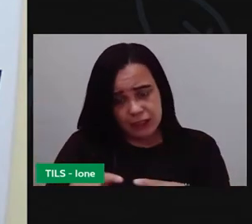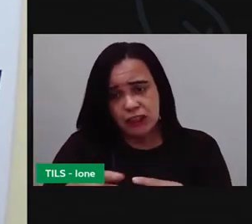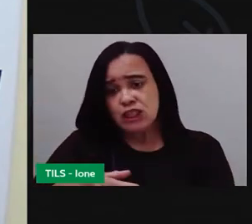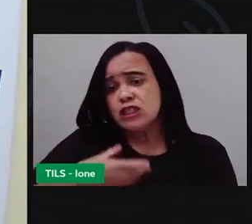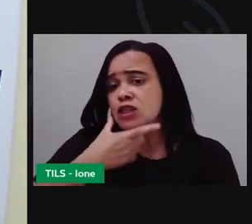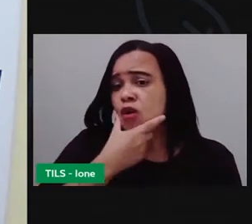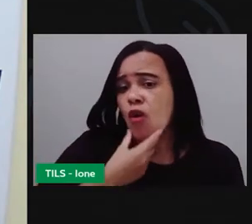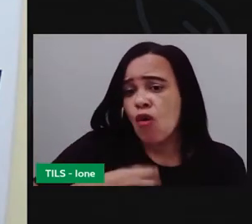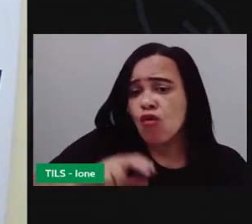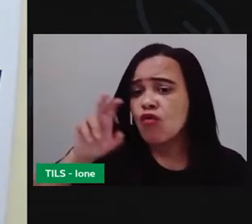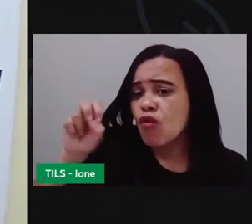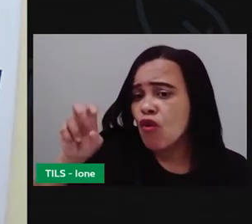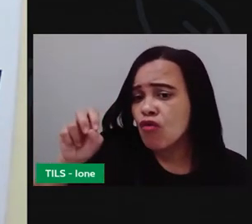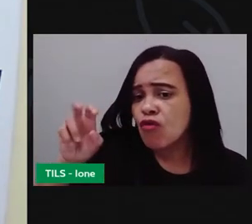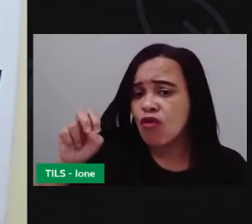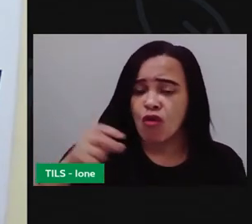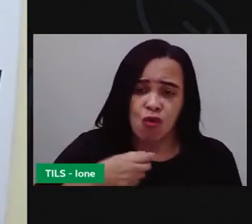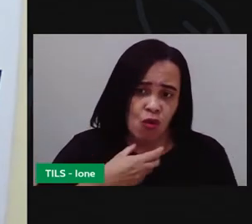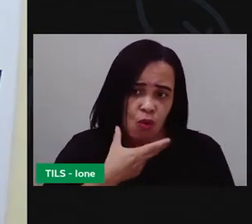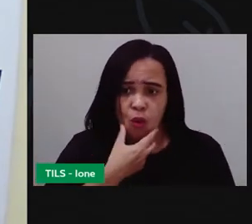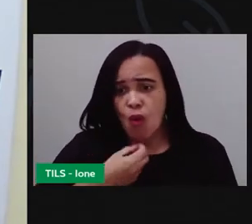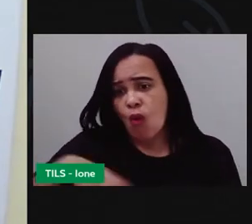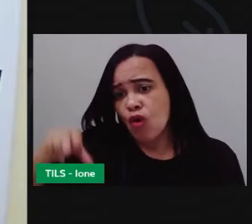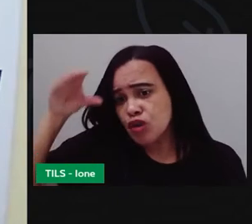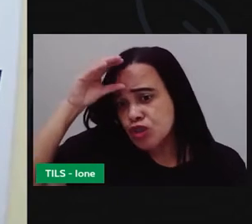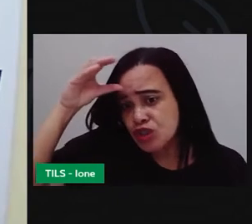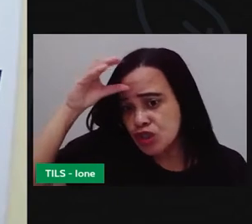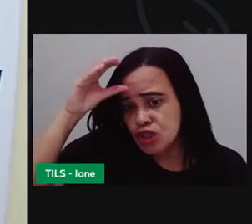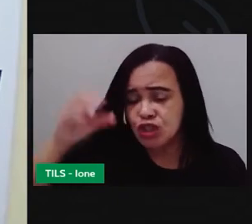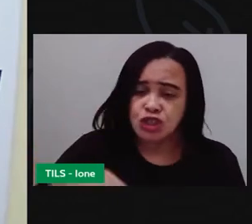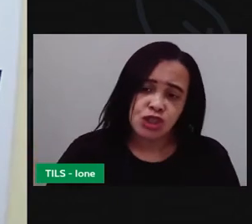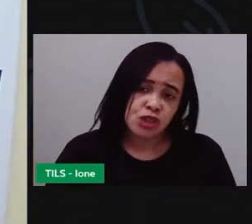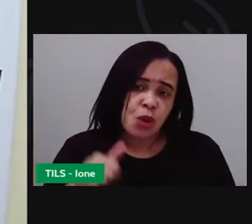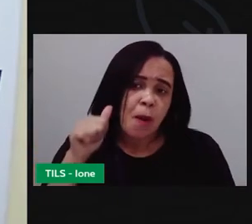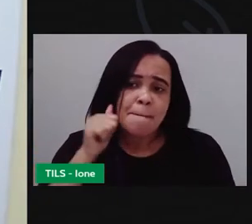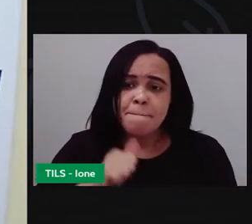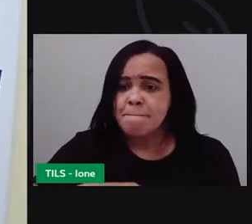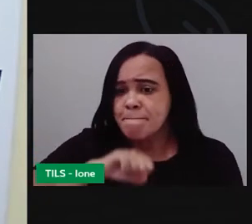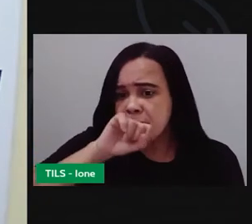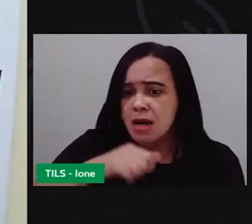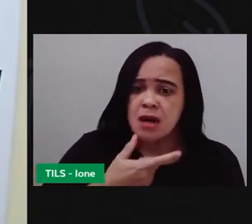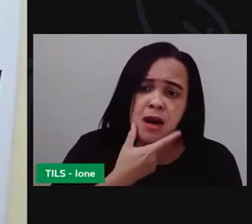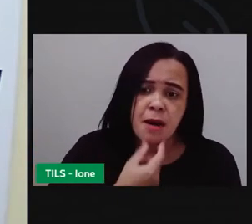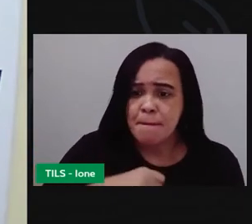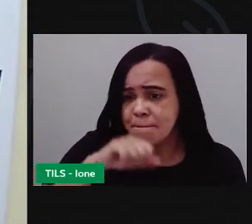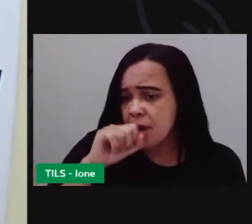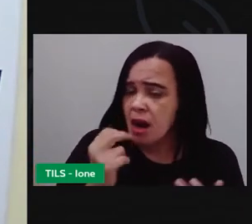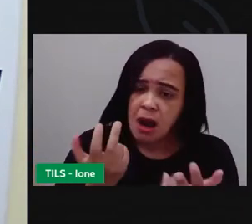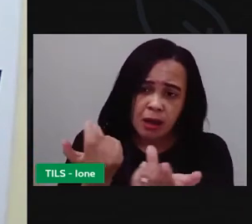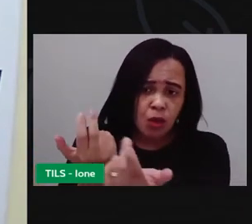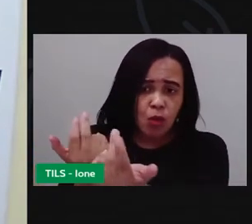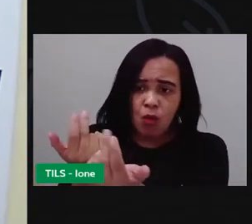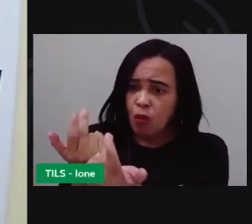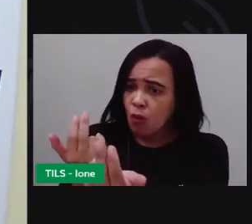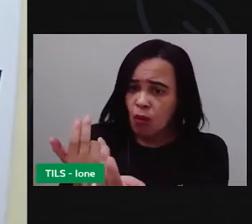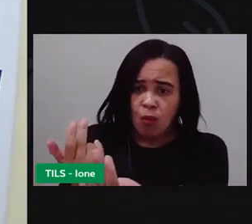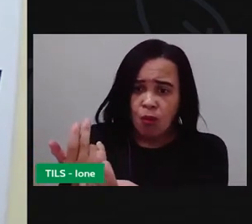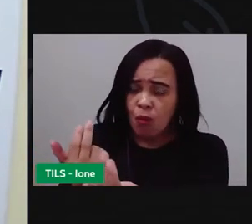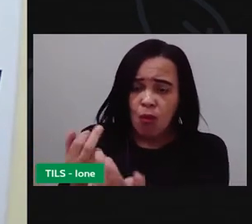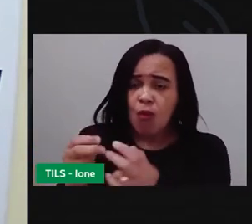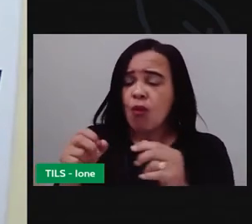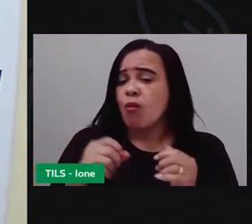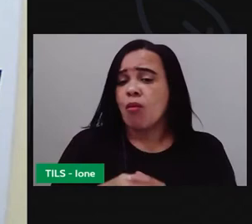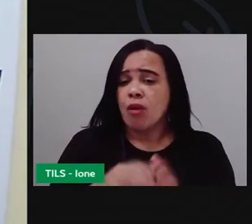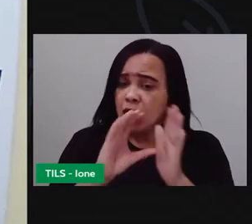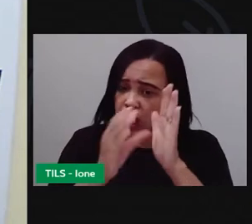tios, com os pais. Pode parecer nas características físicas ou pode parecer